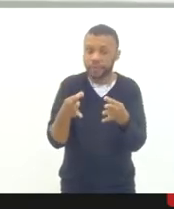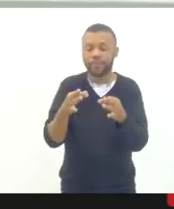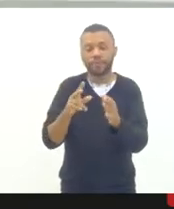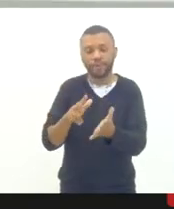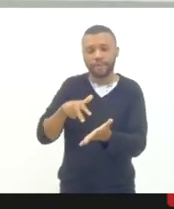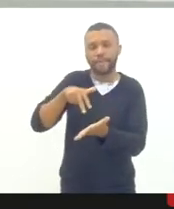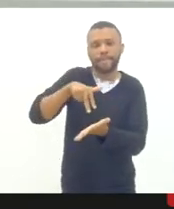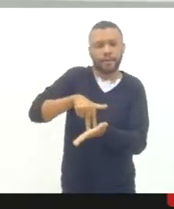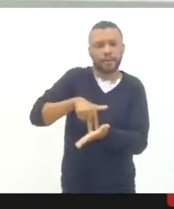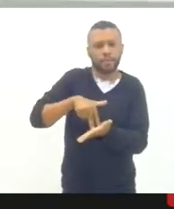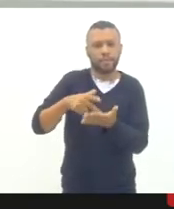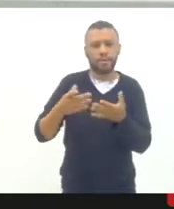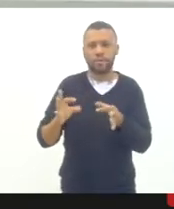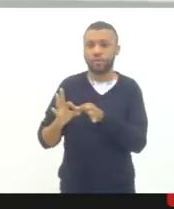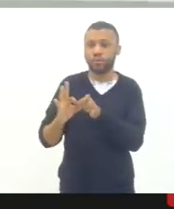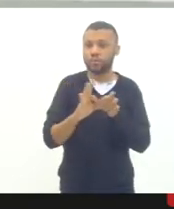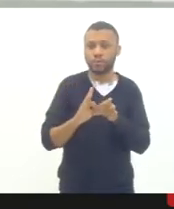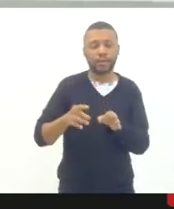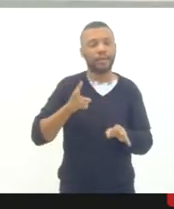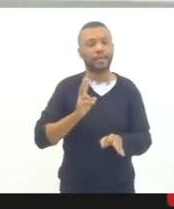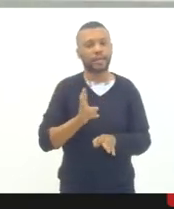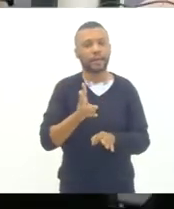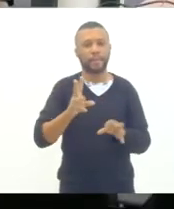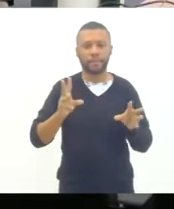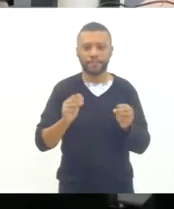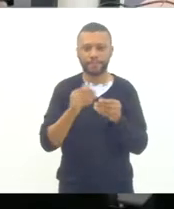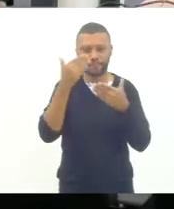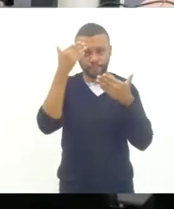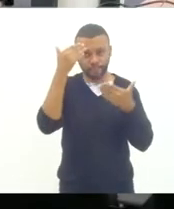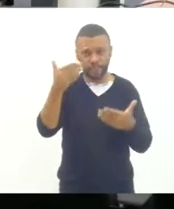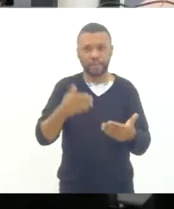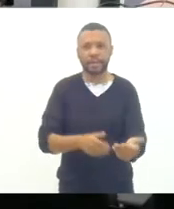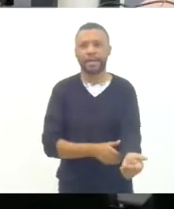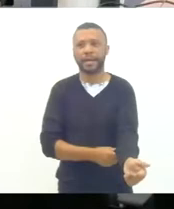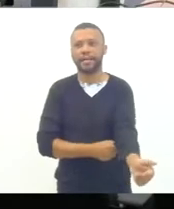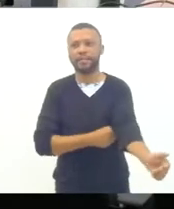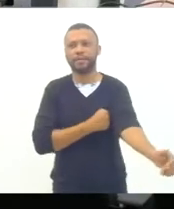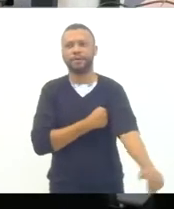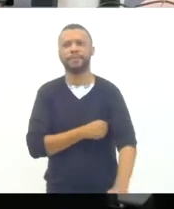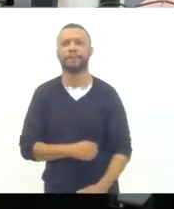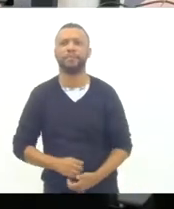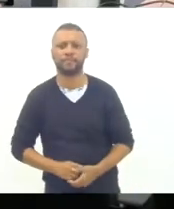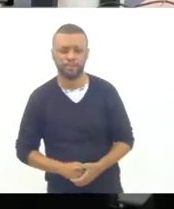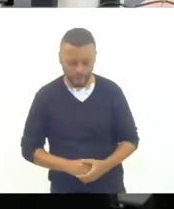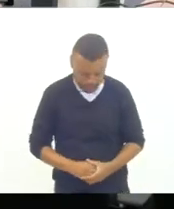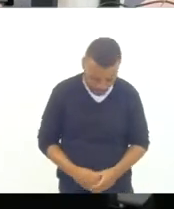mãos juntas sempre. Muito obrigada. Obrigado, professora Malvina.